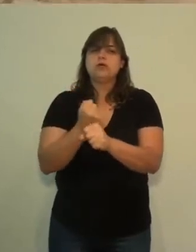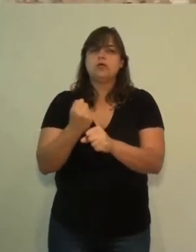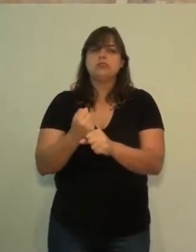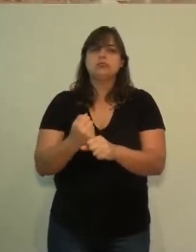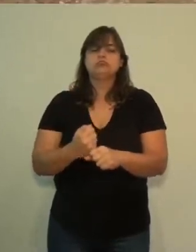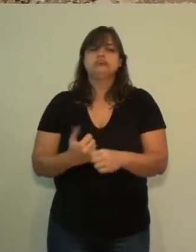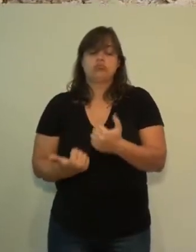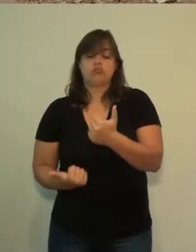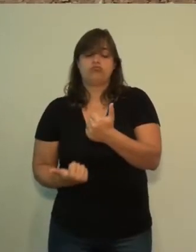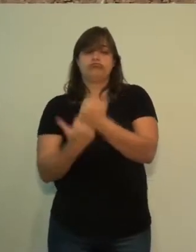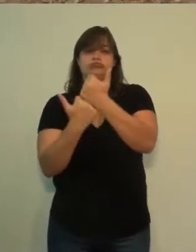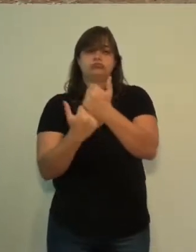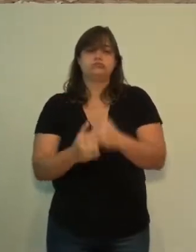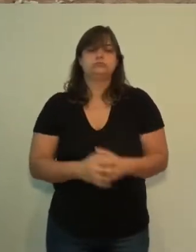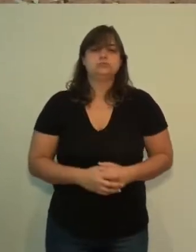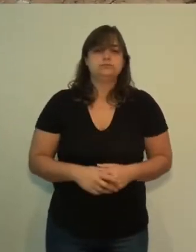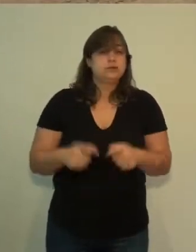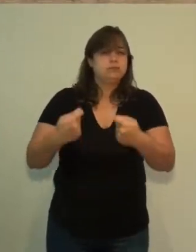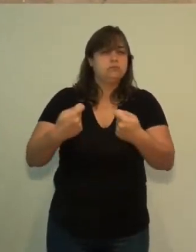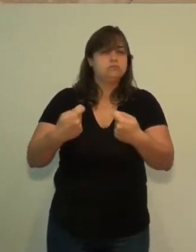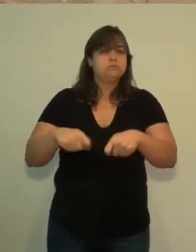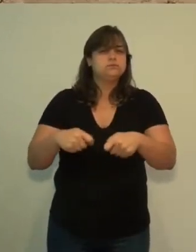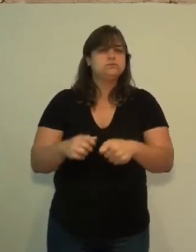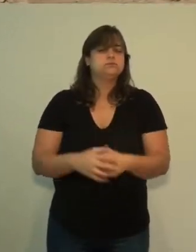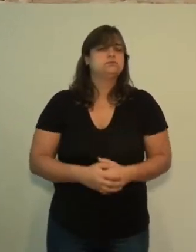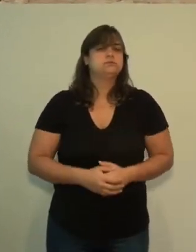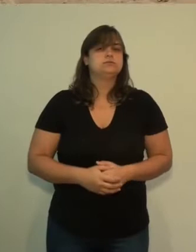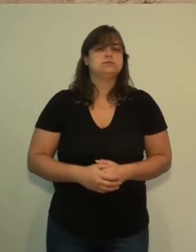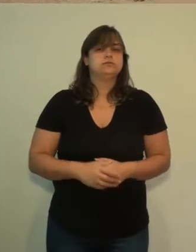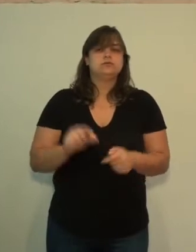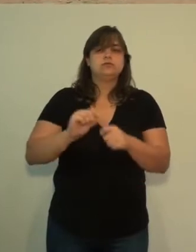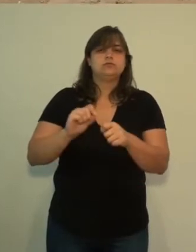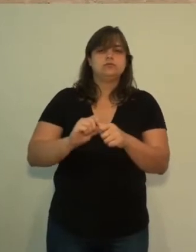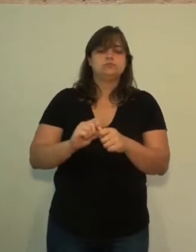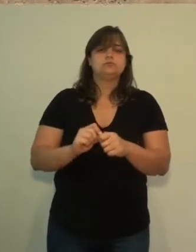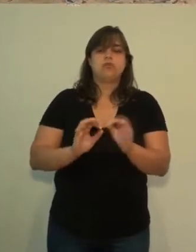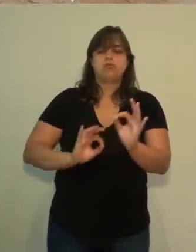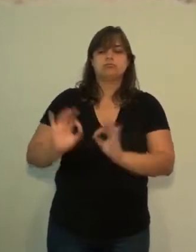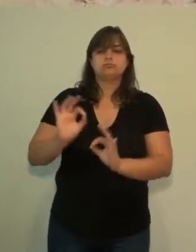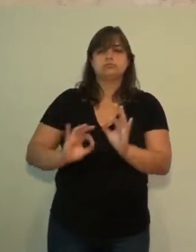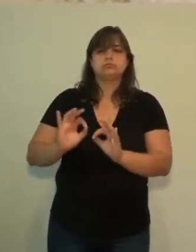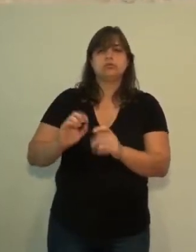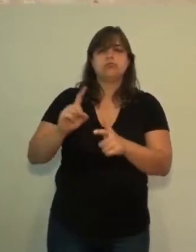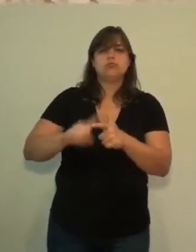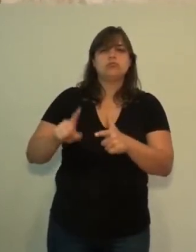reforço estrutural, um serviço necessário e que foi realizado para corrigir um problema devido às